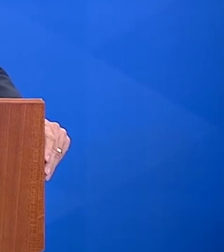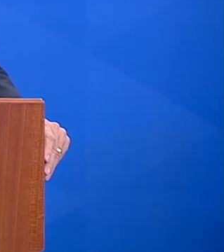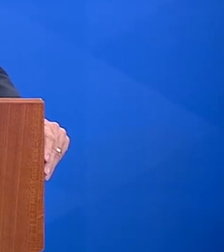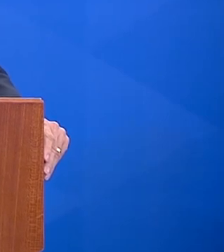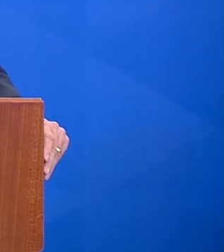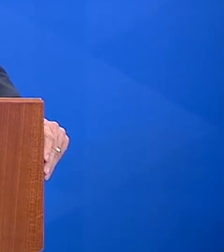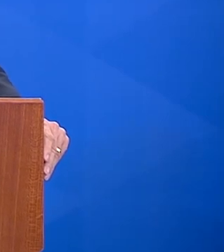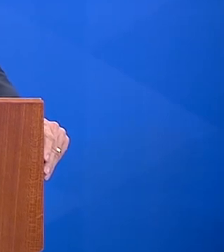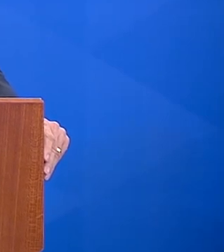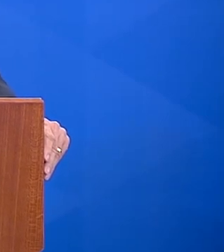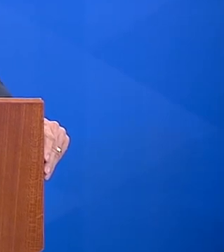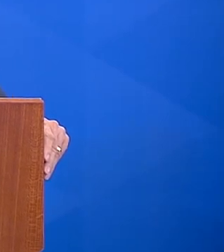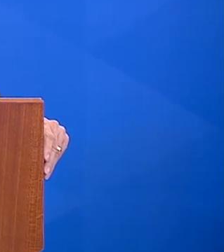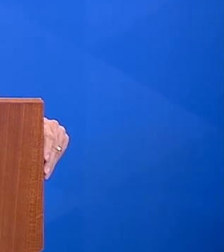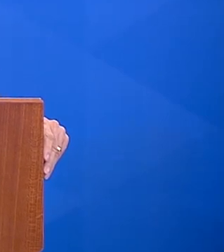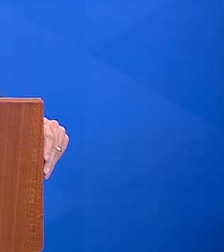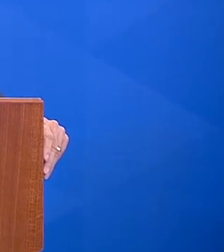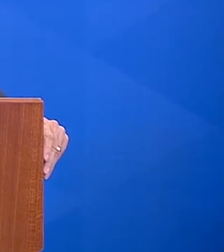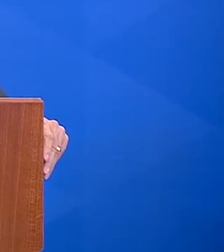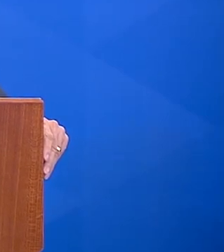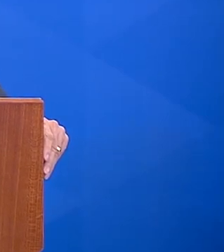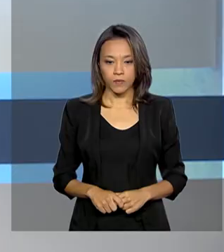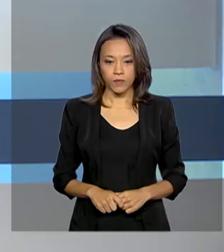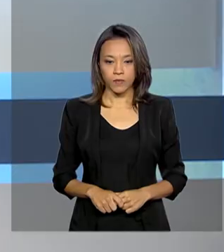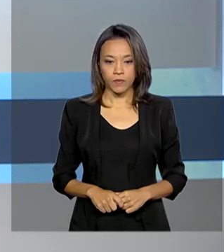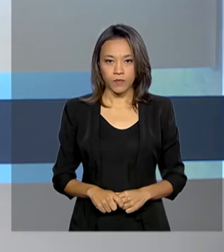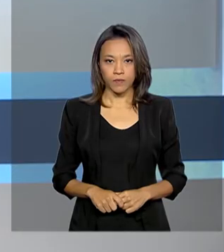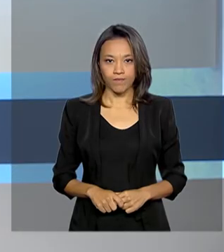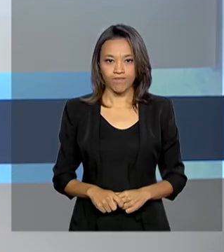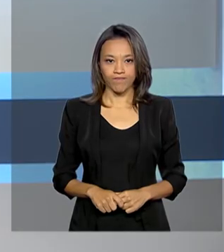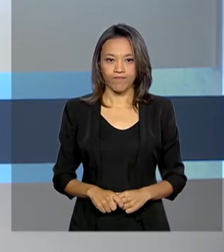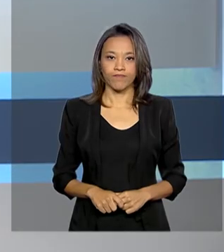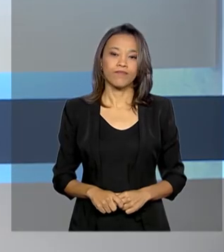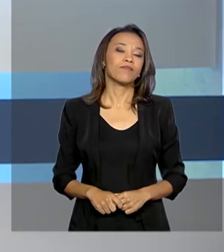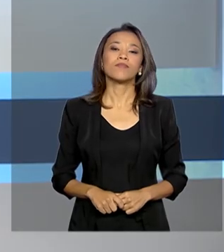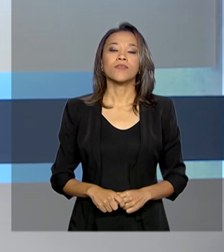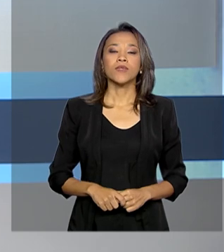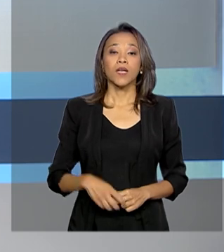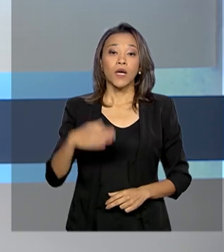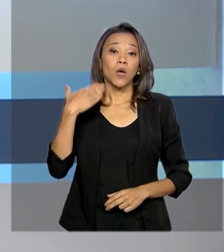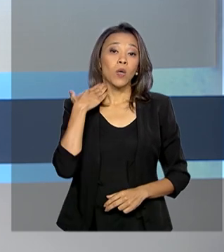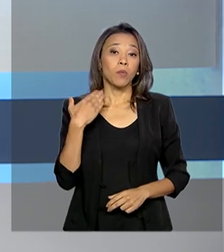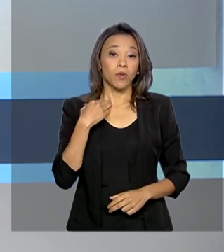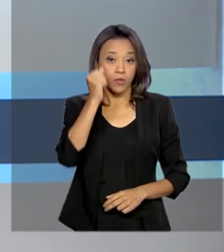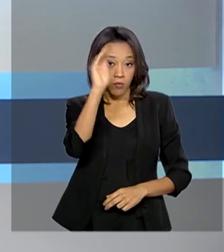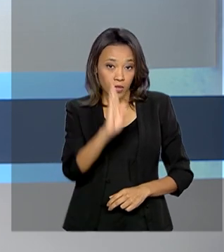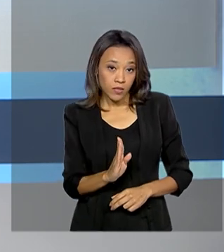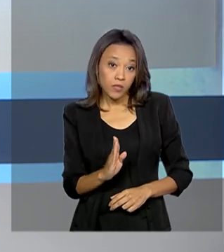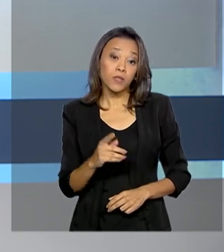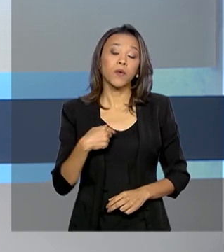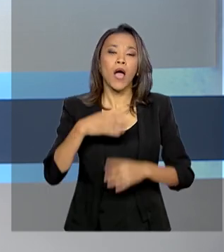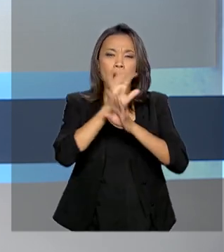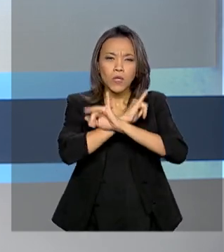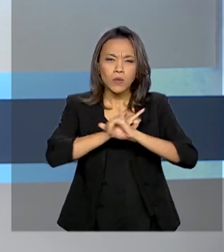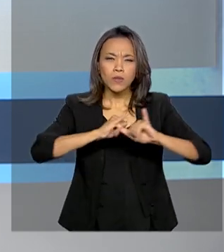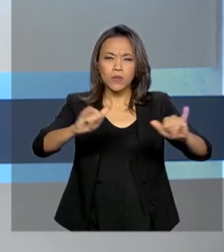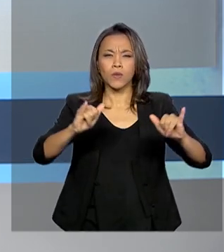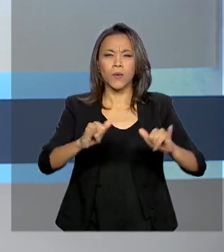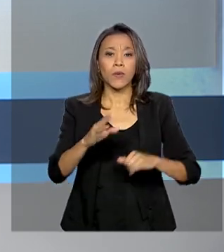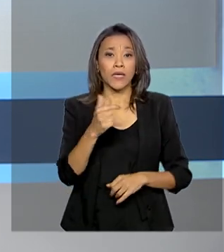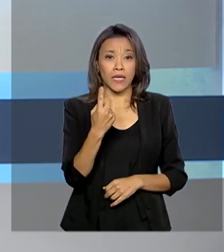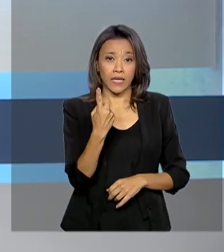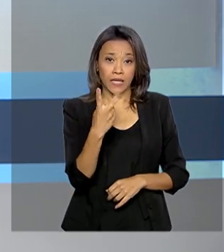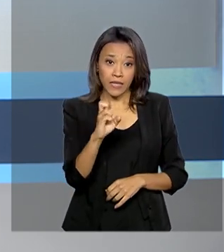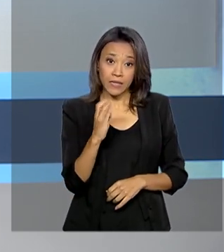felicidade ao nosso povo. O Banco do Brasil anunciou 15 bilhões de reais em